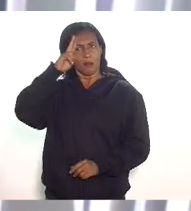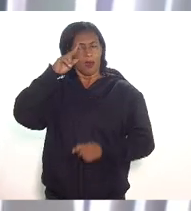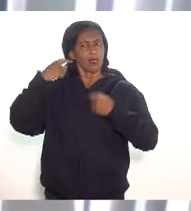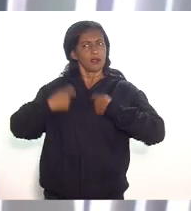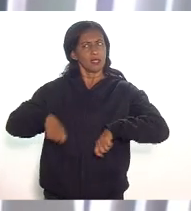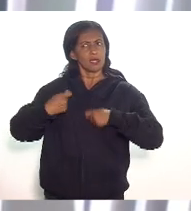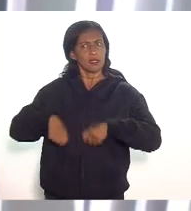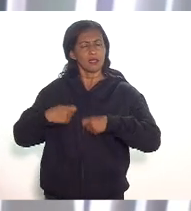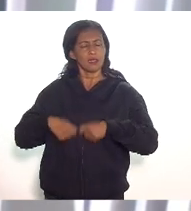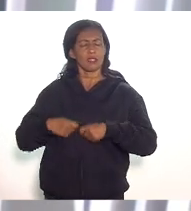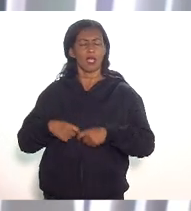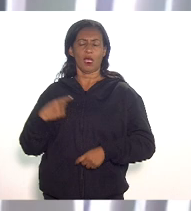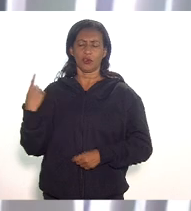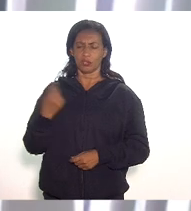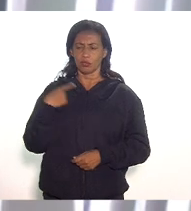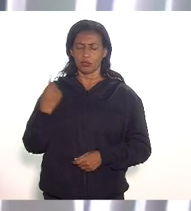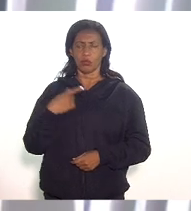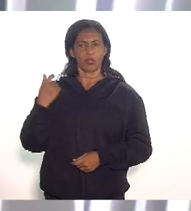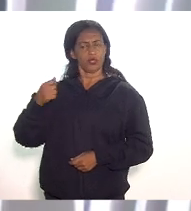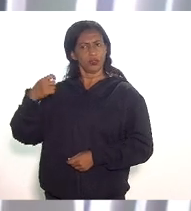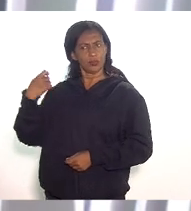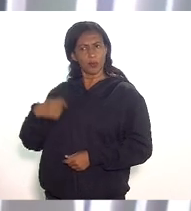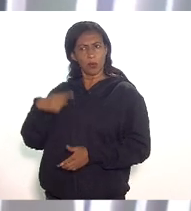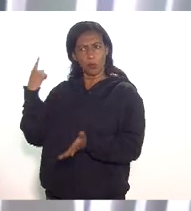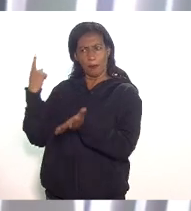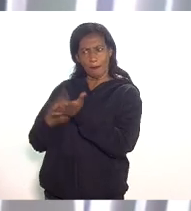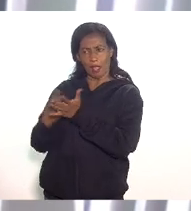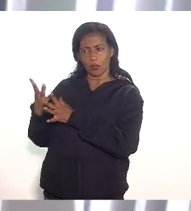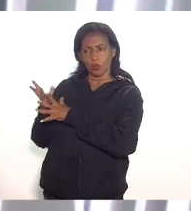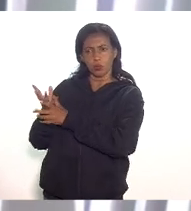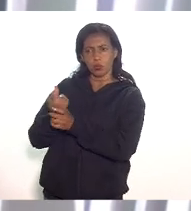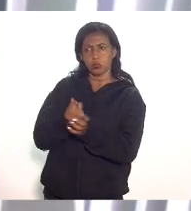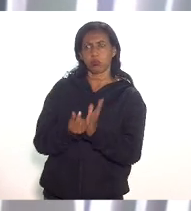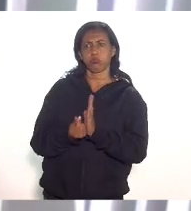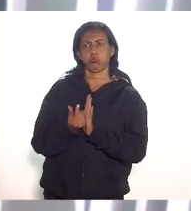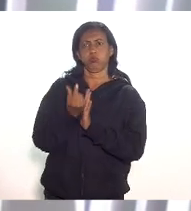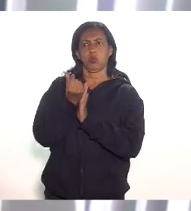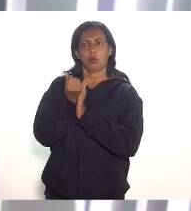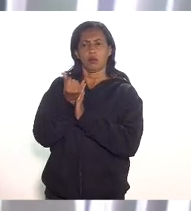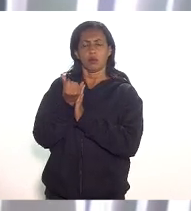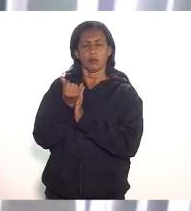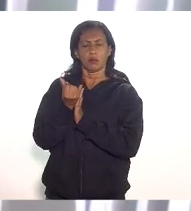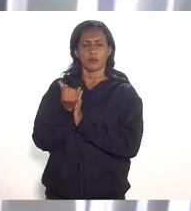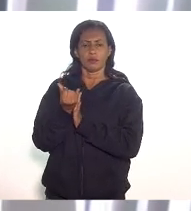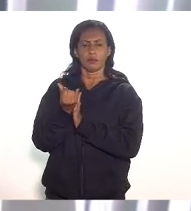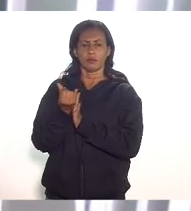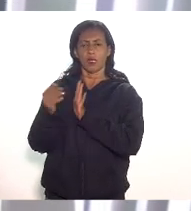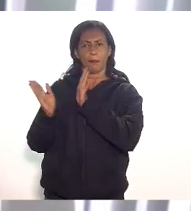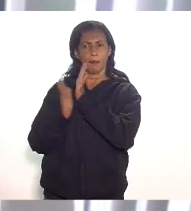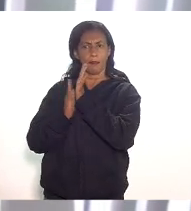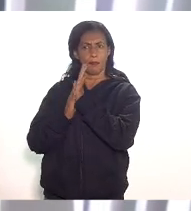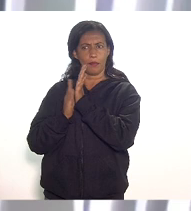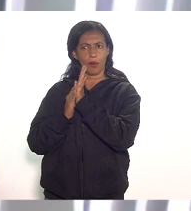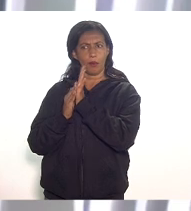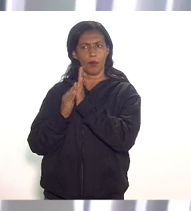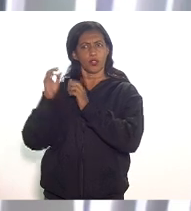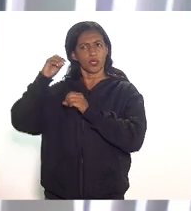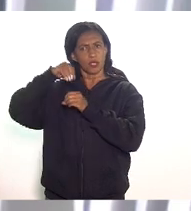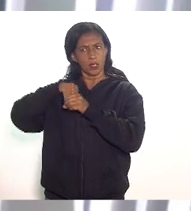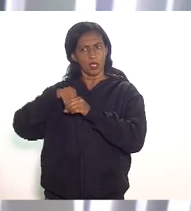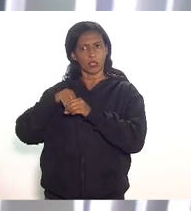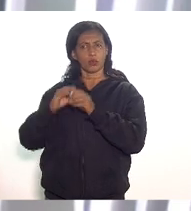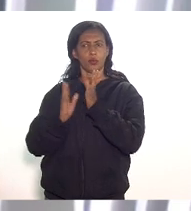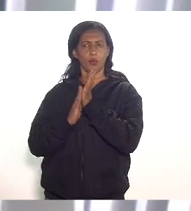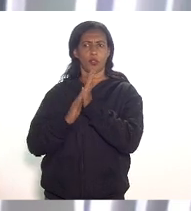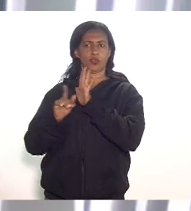termos a projeção do impacto orçamentário em função da proposta contida nesse projeto de lei apenas